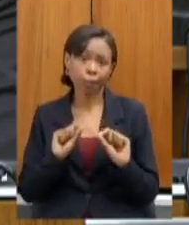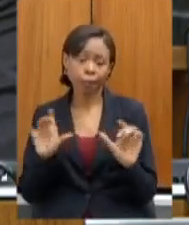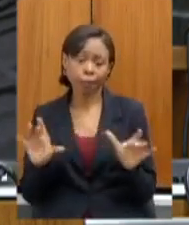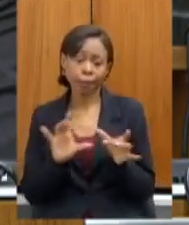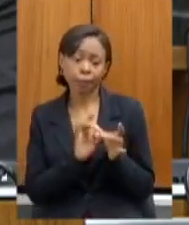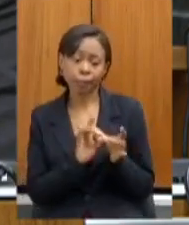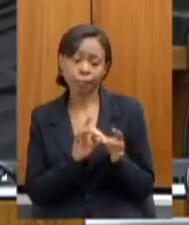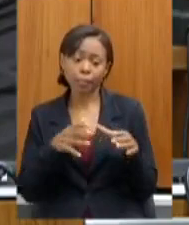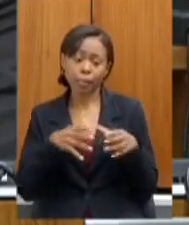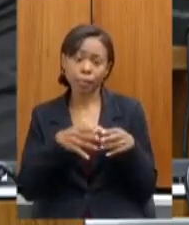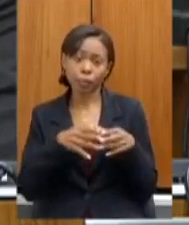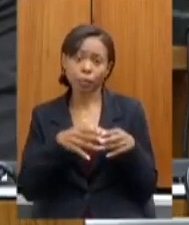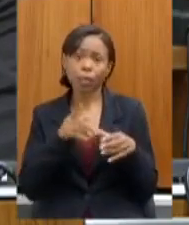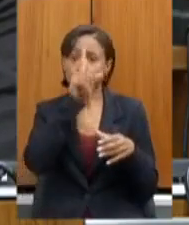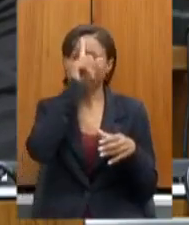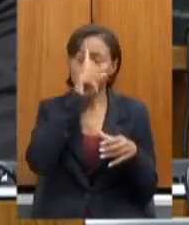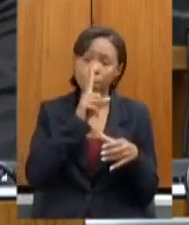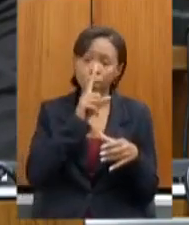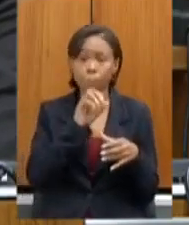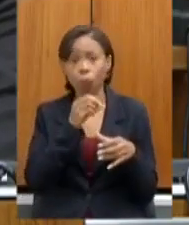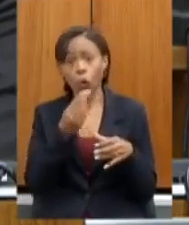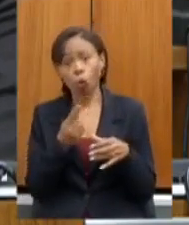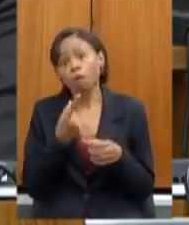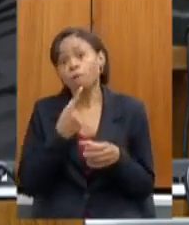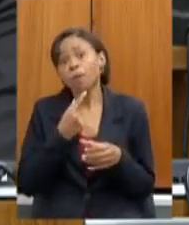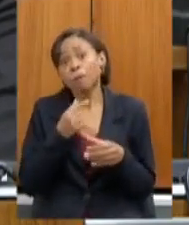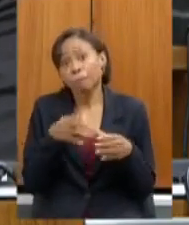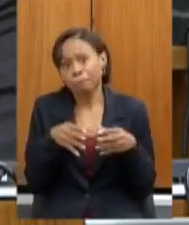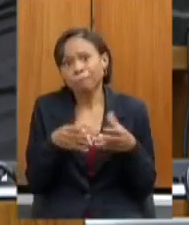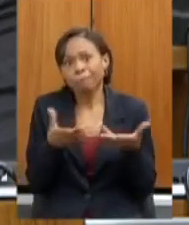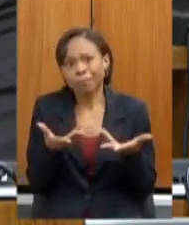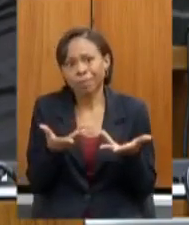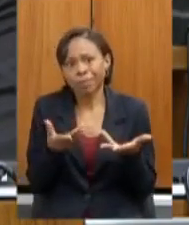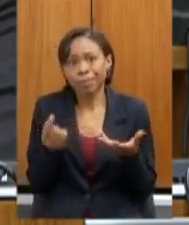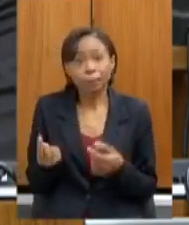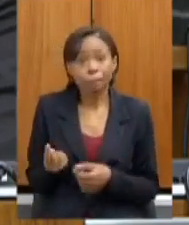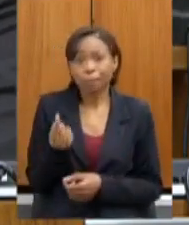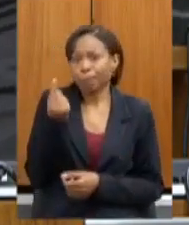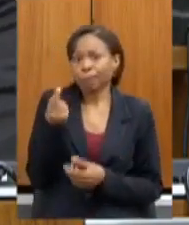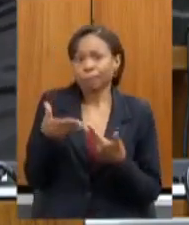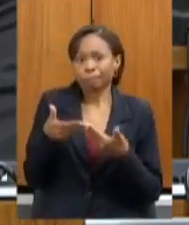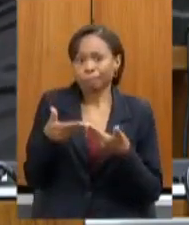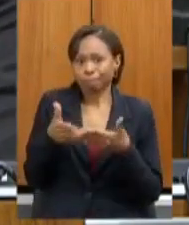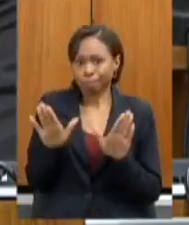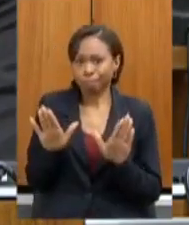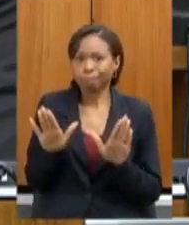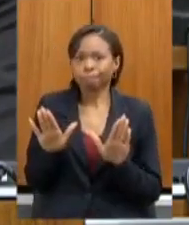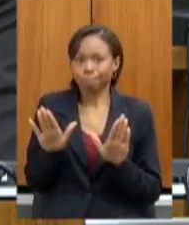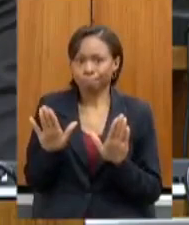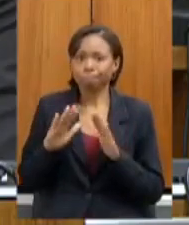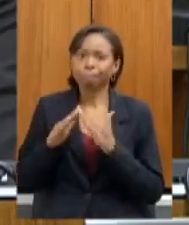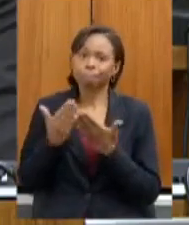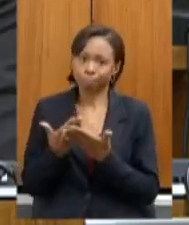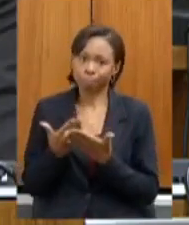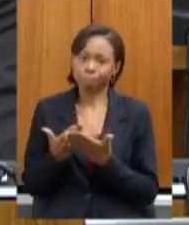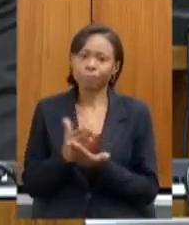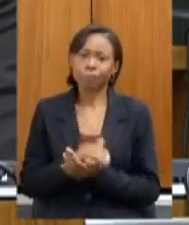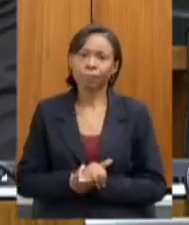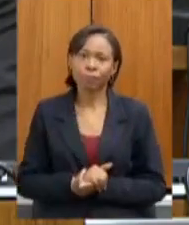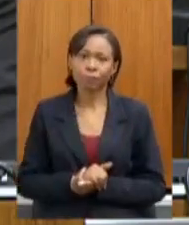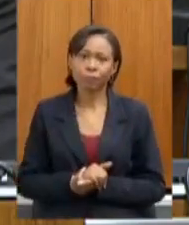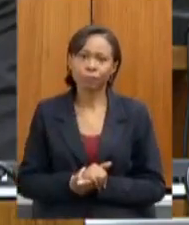a gente gostaria até na zona vermelha que seja a primeira que fosse aberta sobre a questão